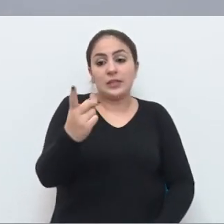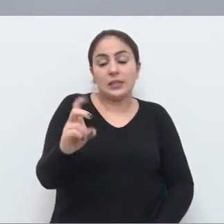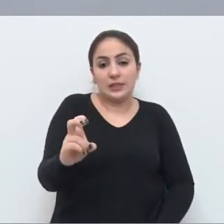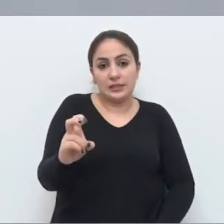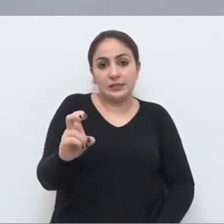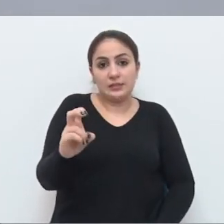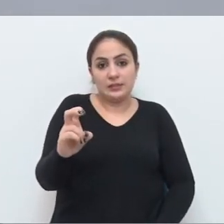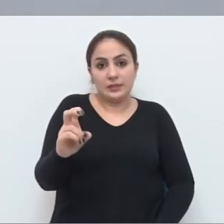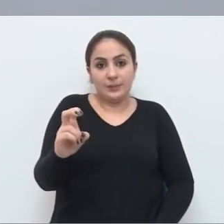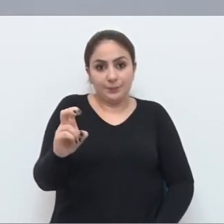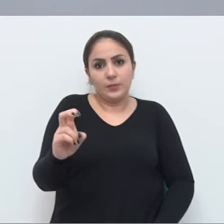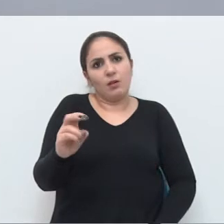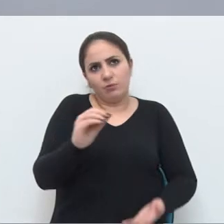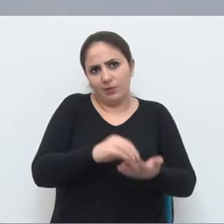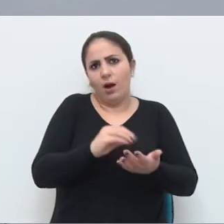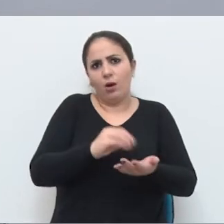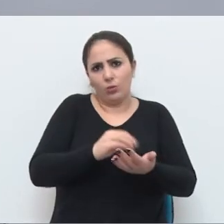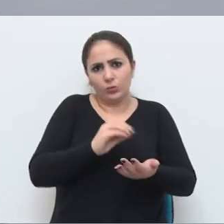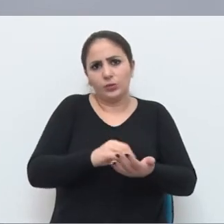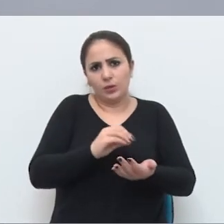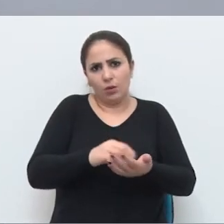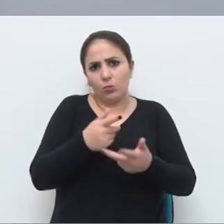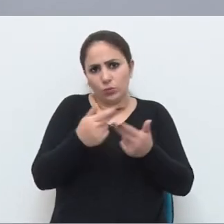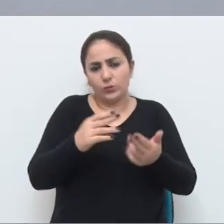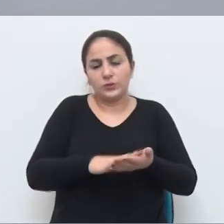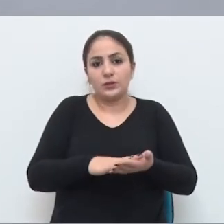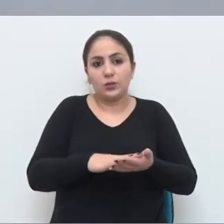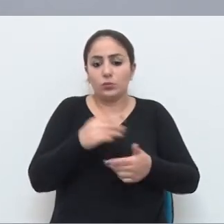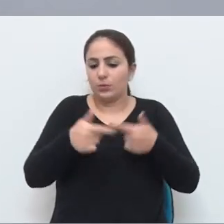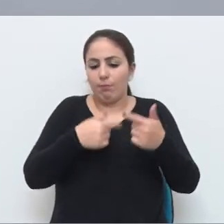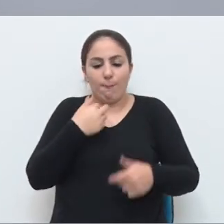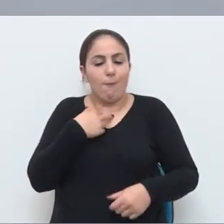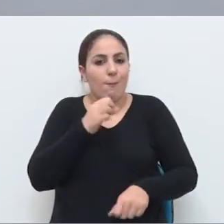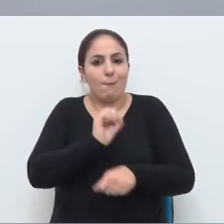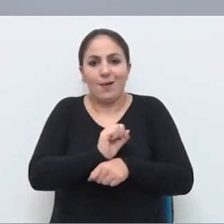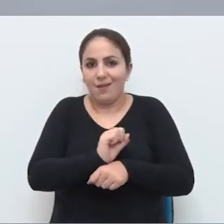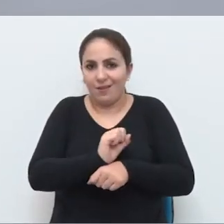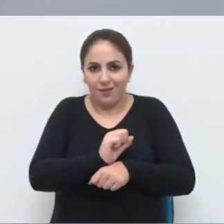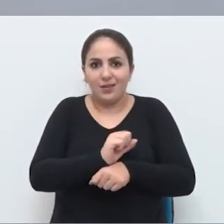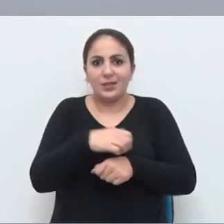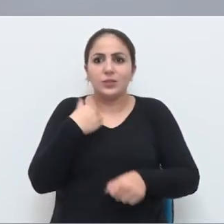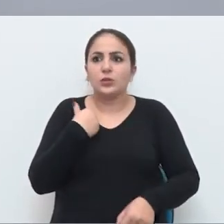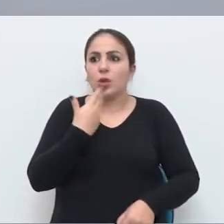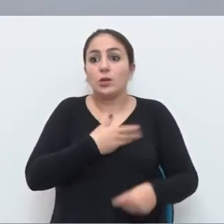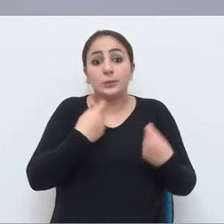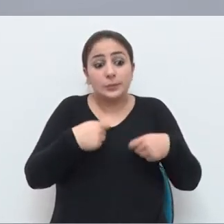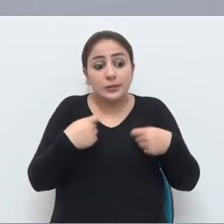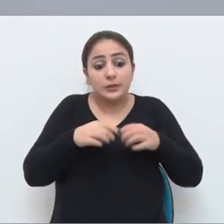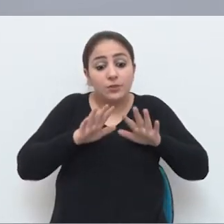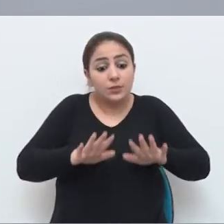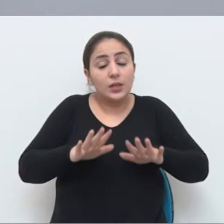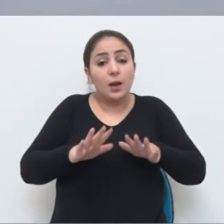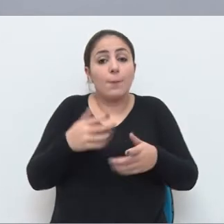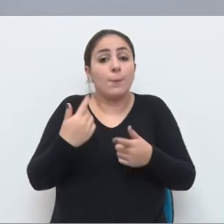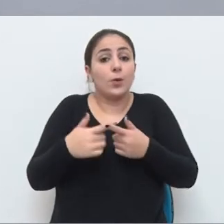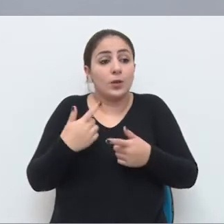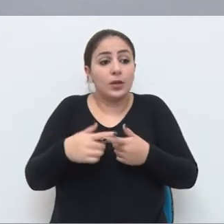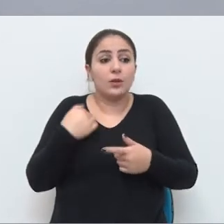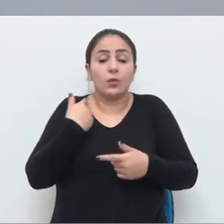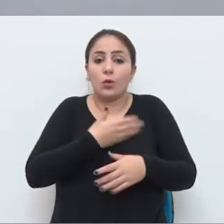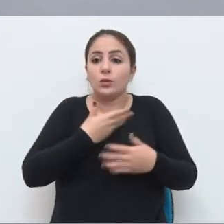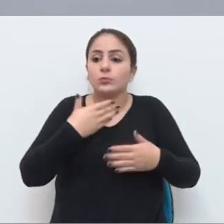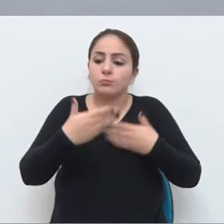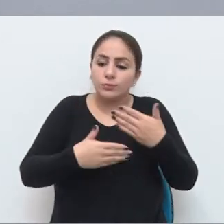agentes, está faltando ainda, e o trabalho não pode parar. E a gente merece ficar porque a gente está